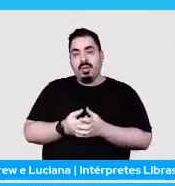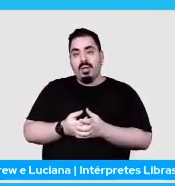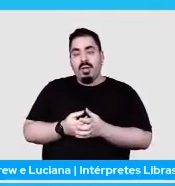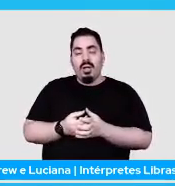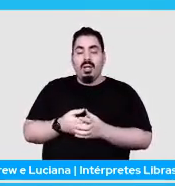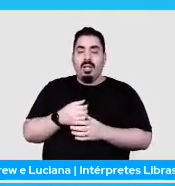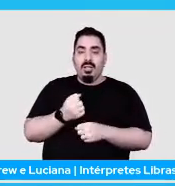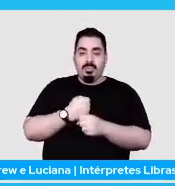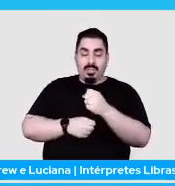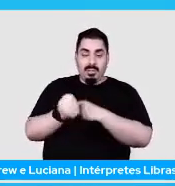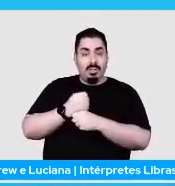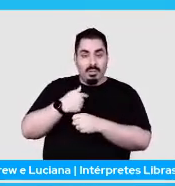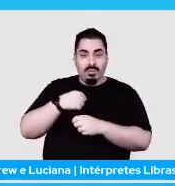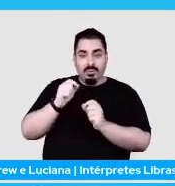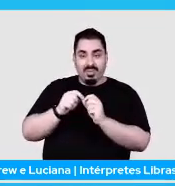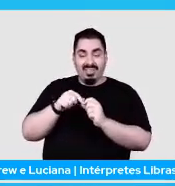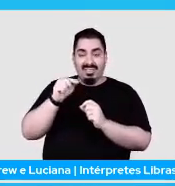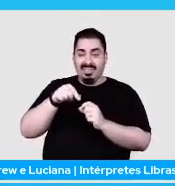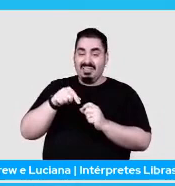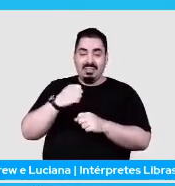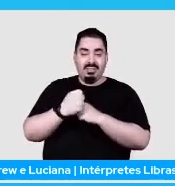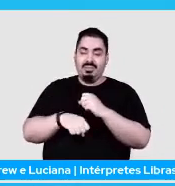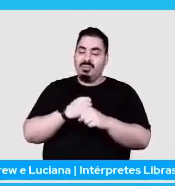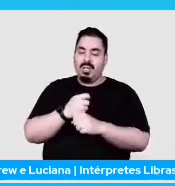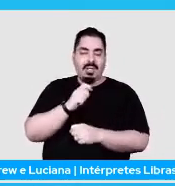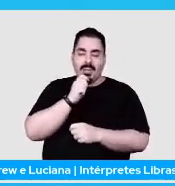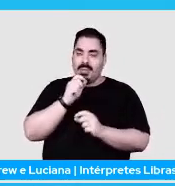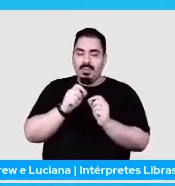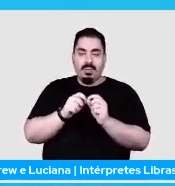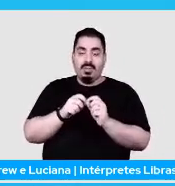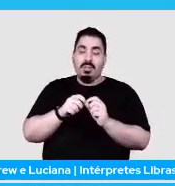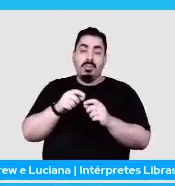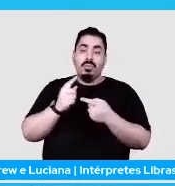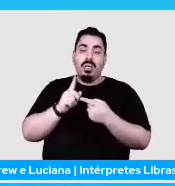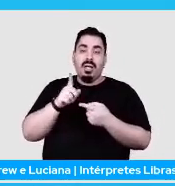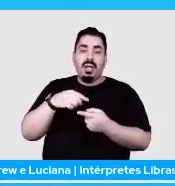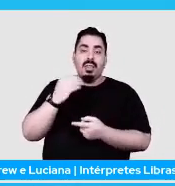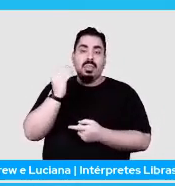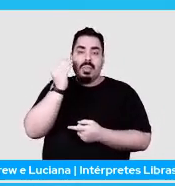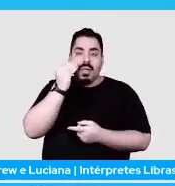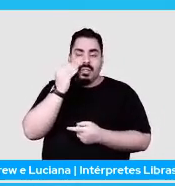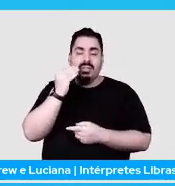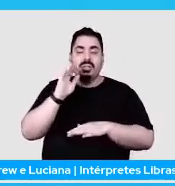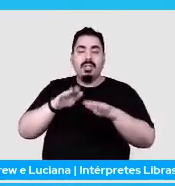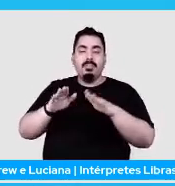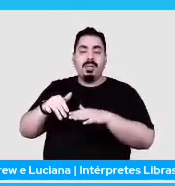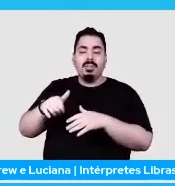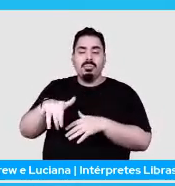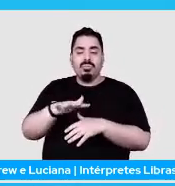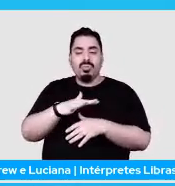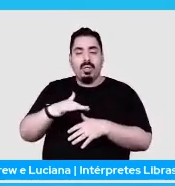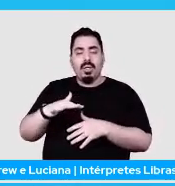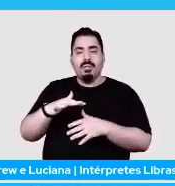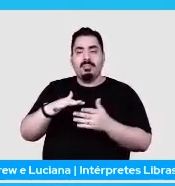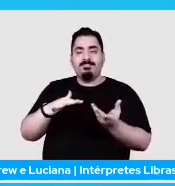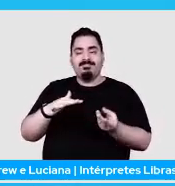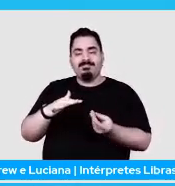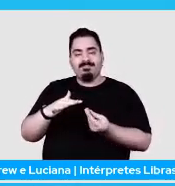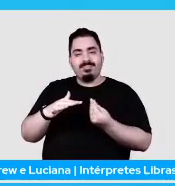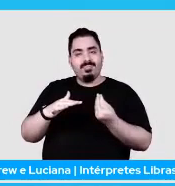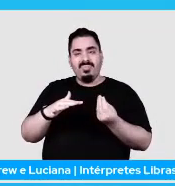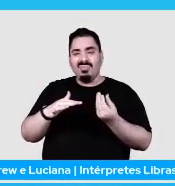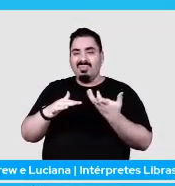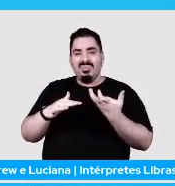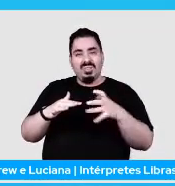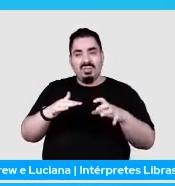coragem, porque era teste, então depende do cenário e eu não queria trazer aqui um live code para